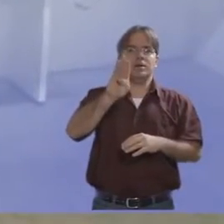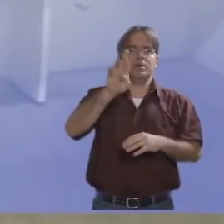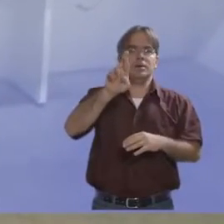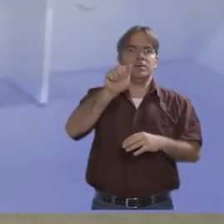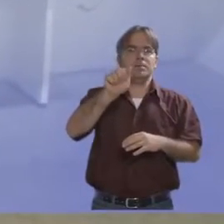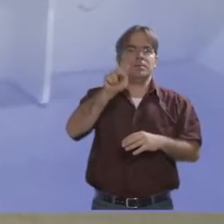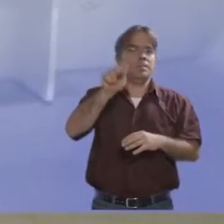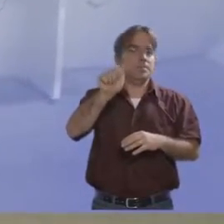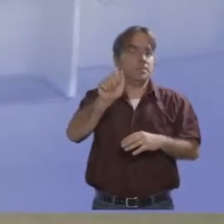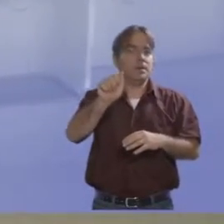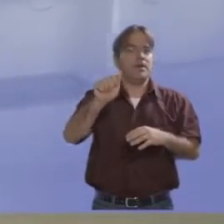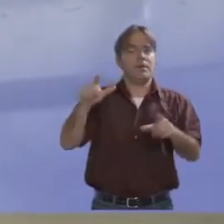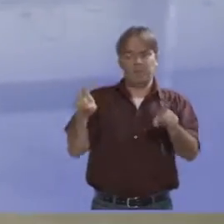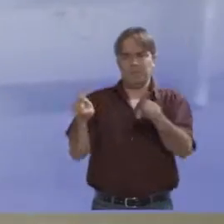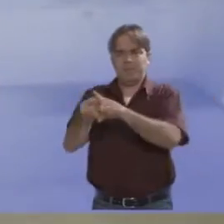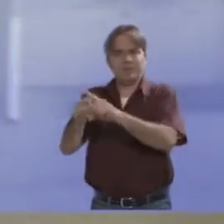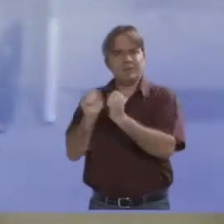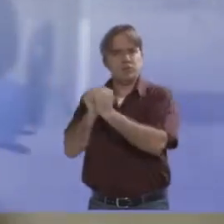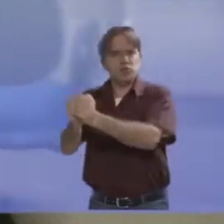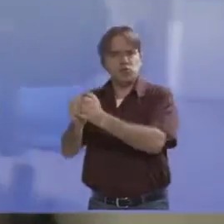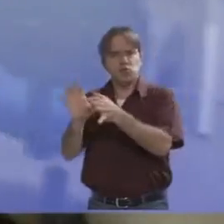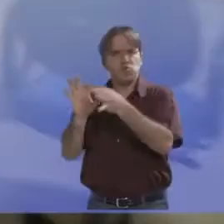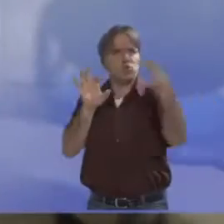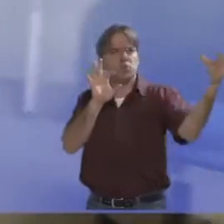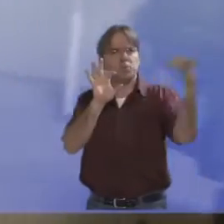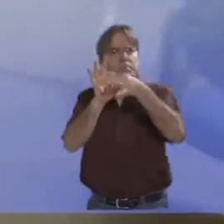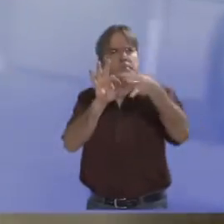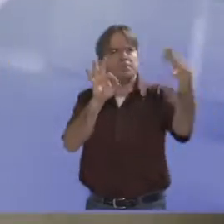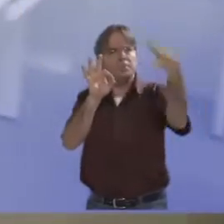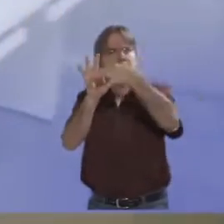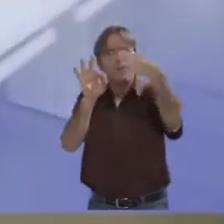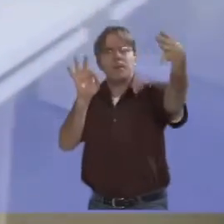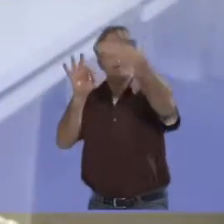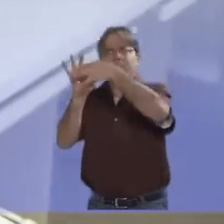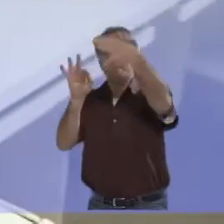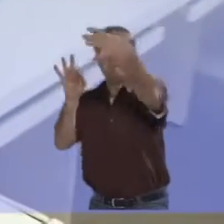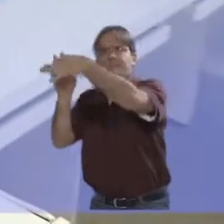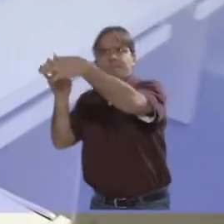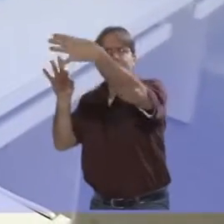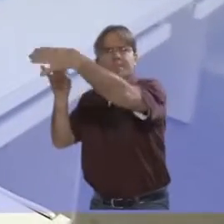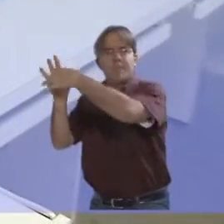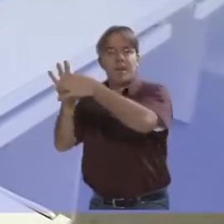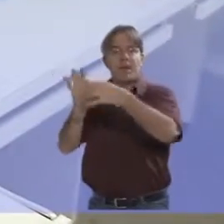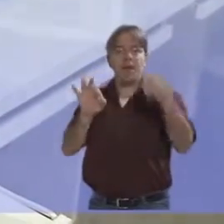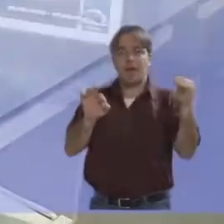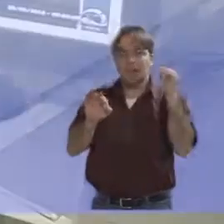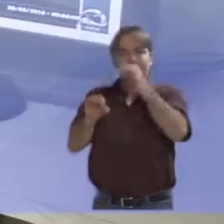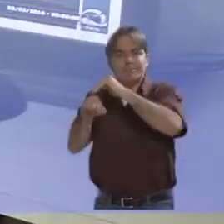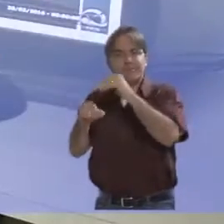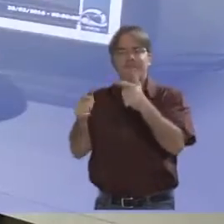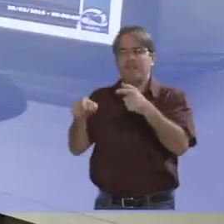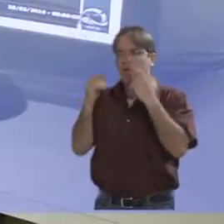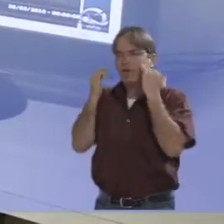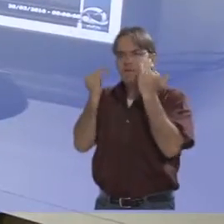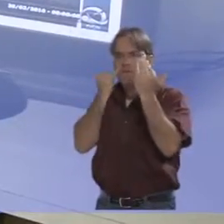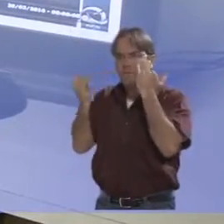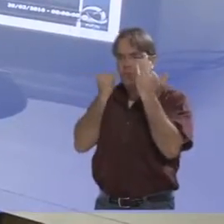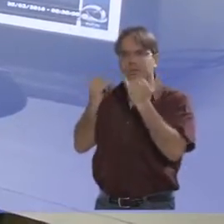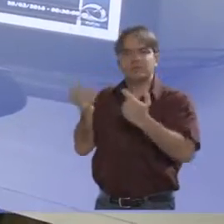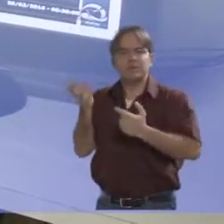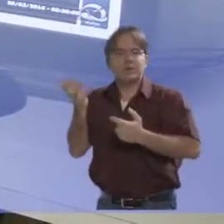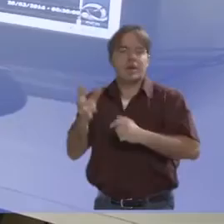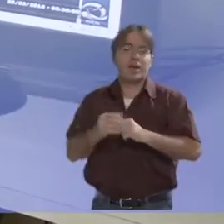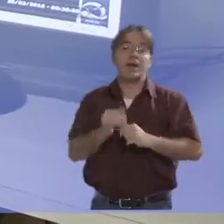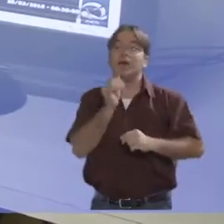e, de certo modo, com todas essas instituições que aqui buscam. A gente, por exemplo, presta